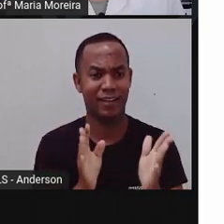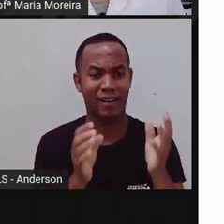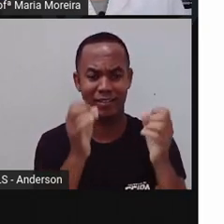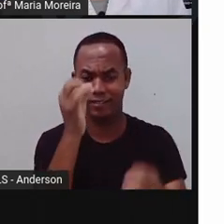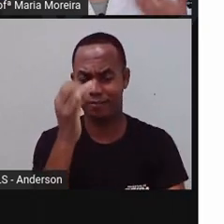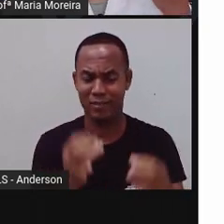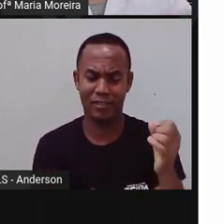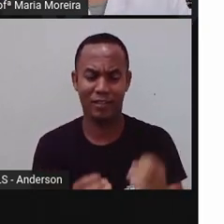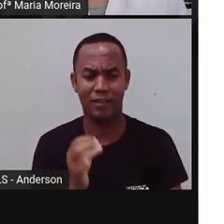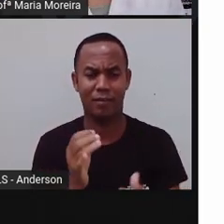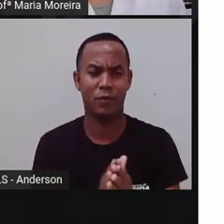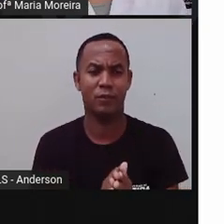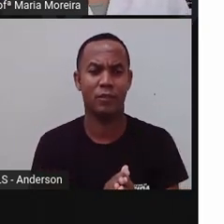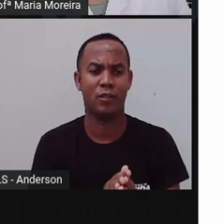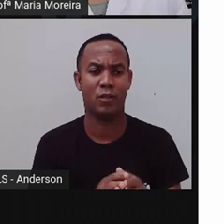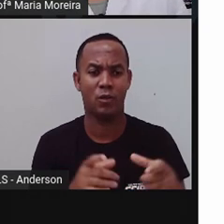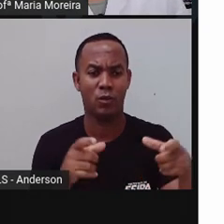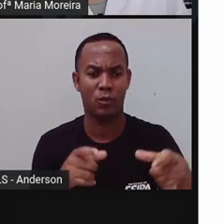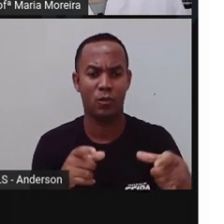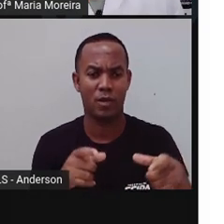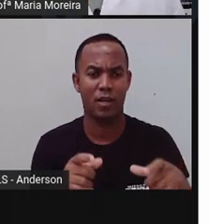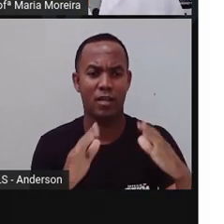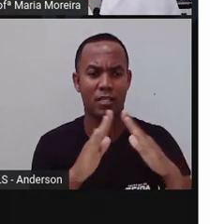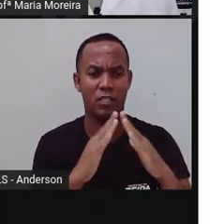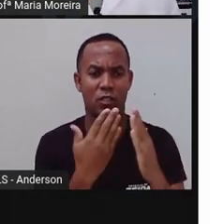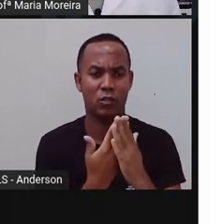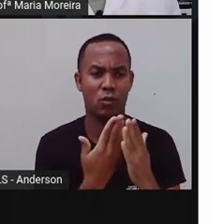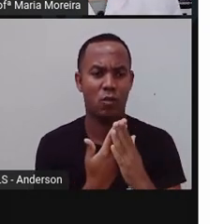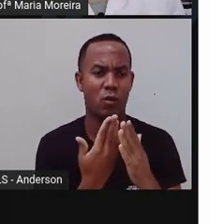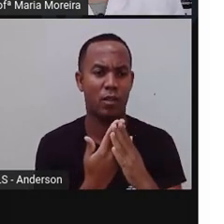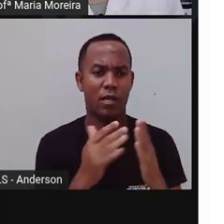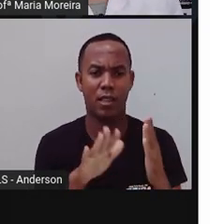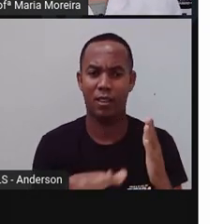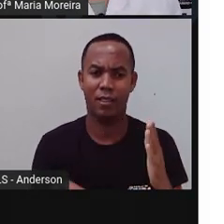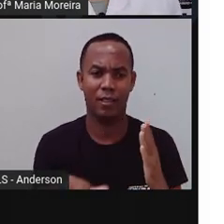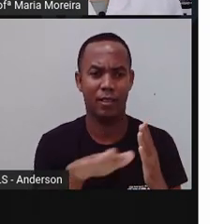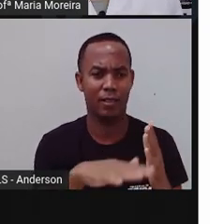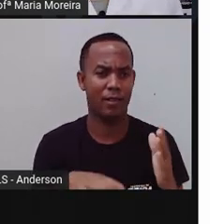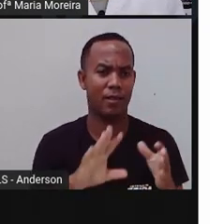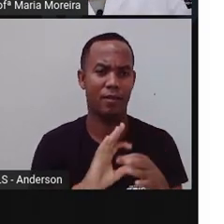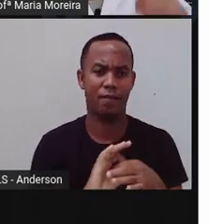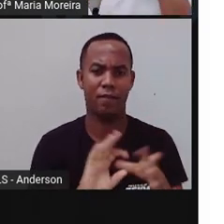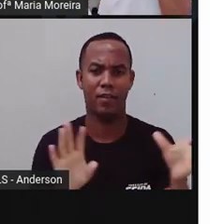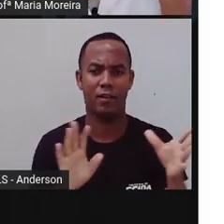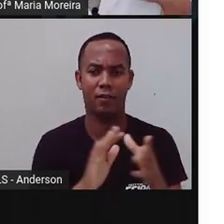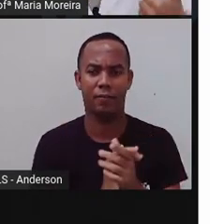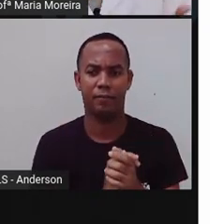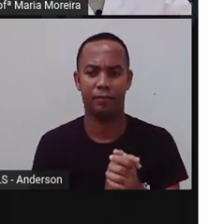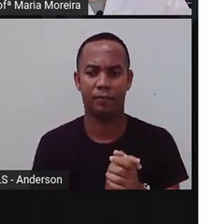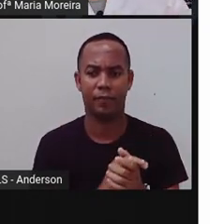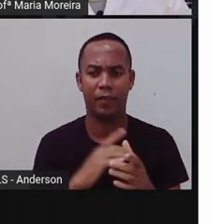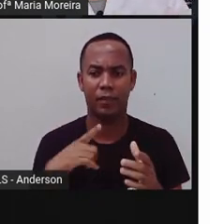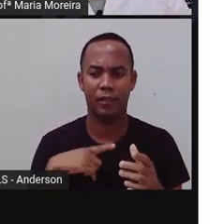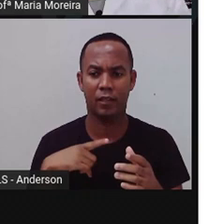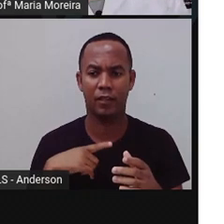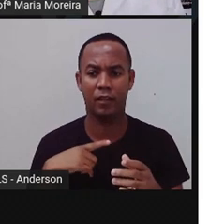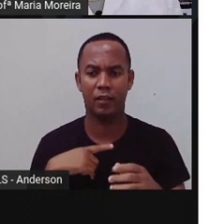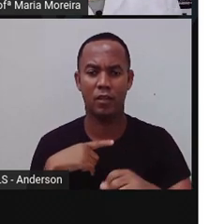essa semana. A escola é um espaço público, com algumas particularidades. Quais são elas? A escola tem horário de